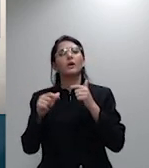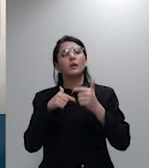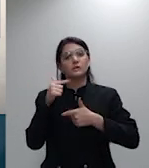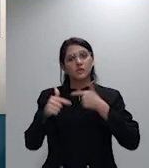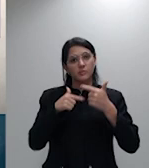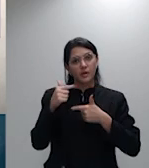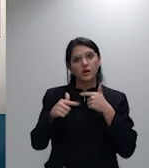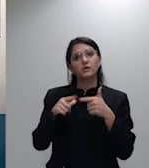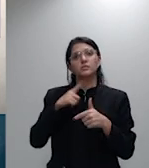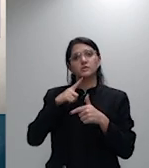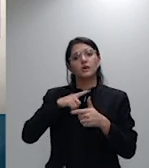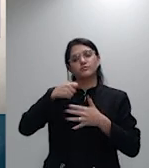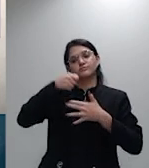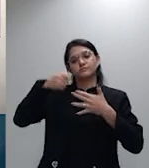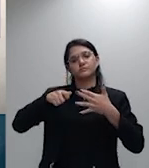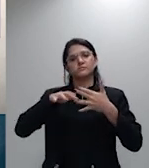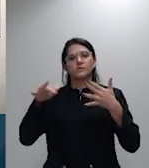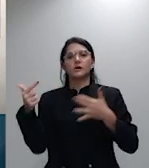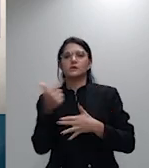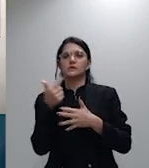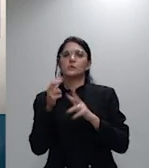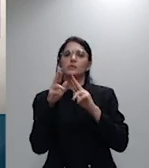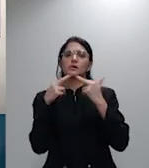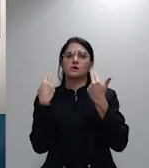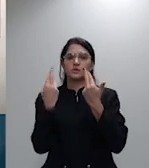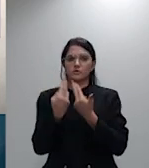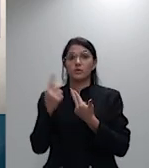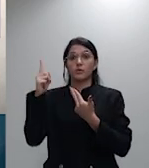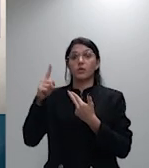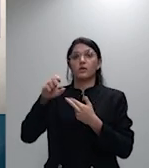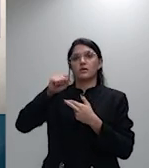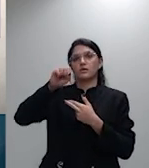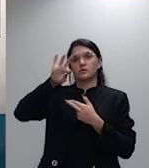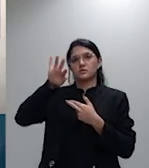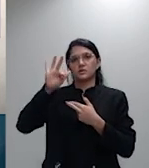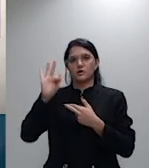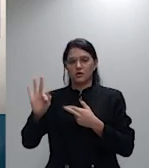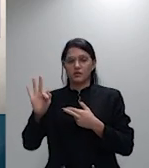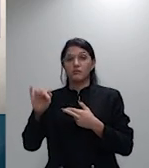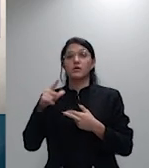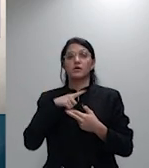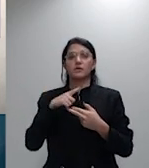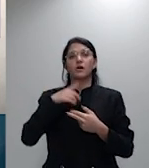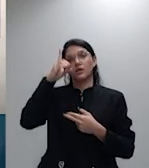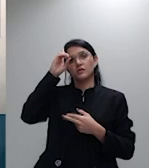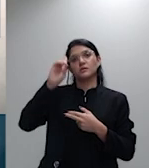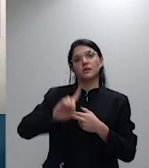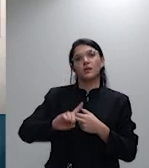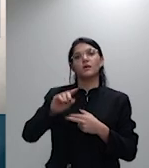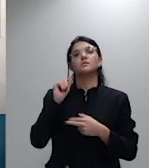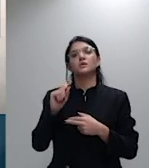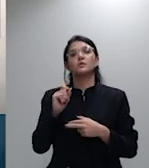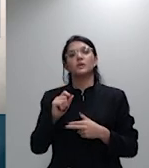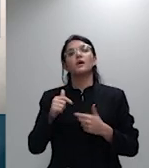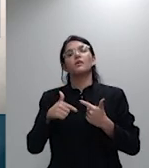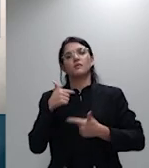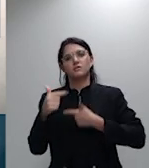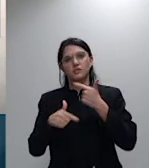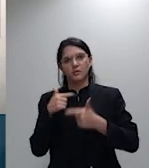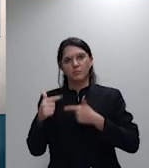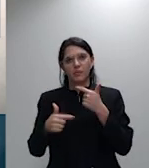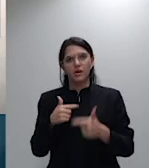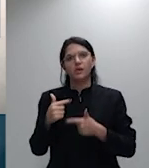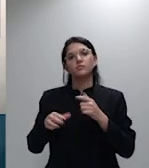supremo tribunal federal declaração de competência do juízo trabalhista cabe ao superior tribunal de justiça dirimir